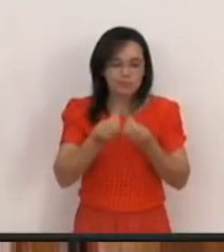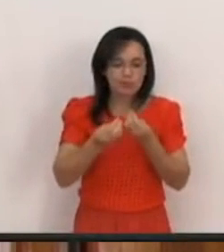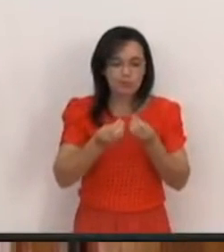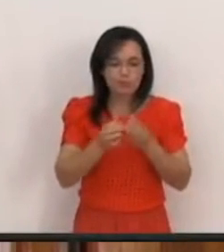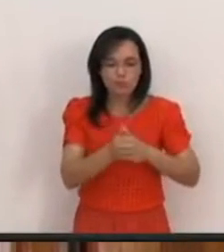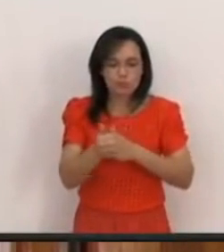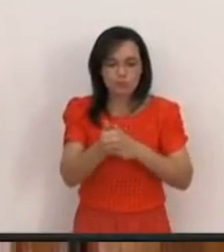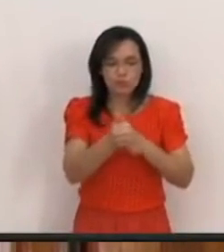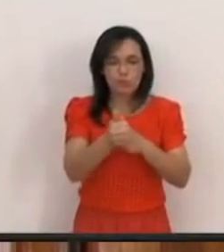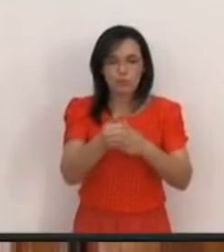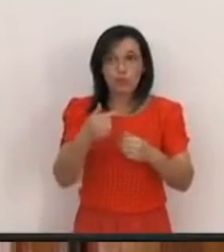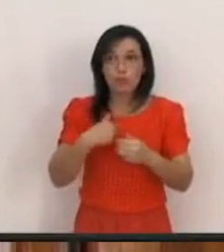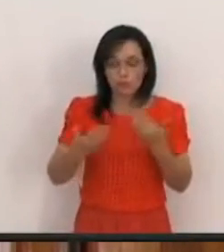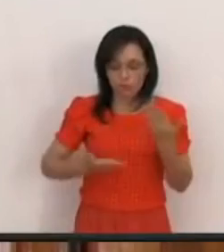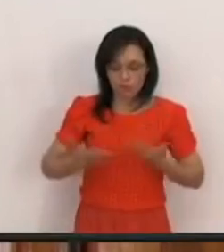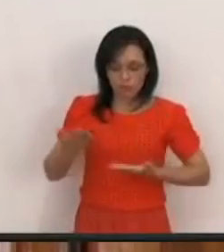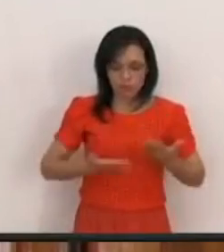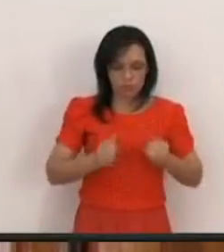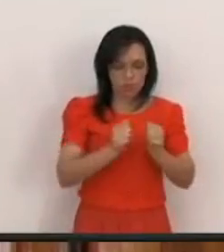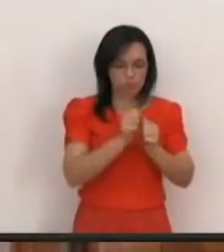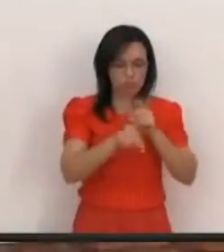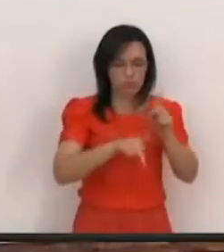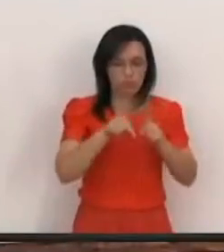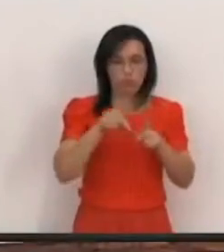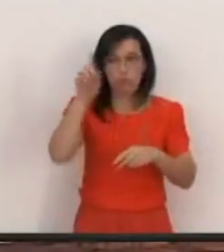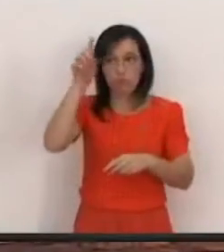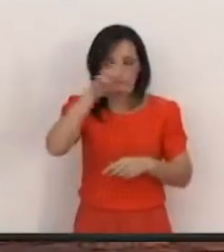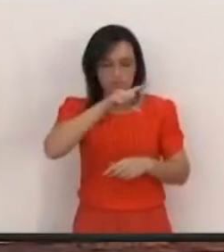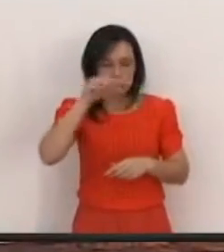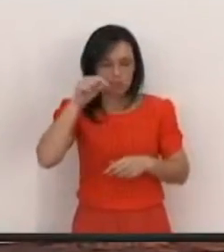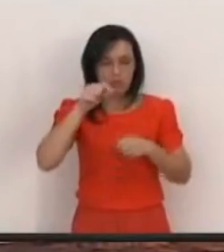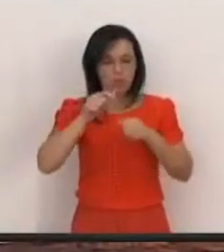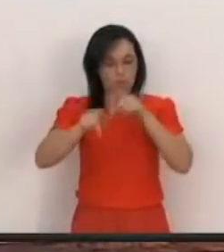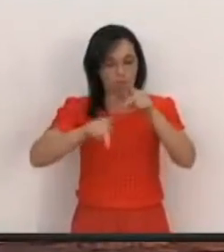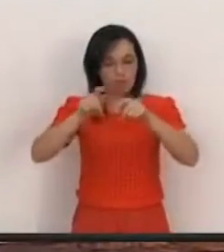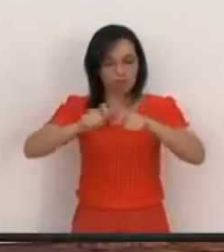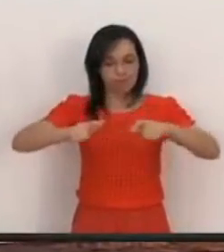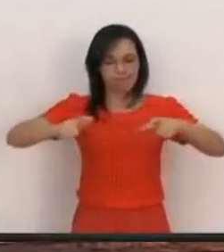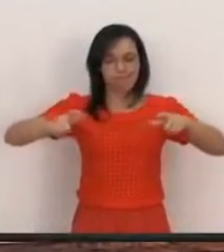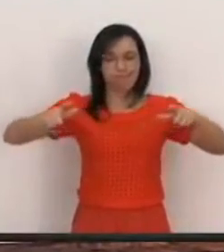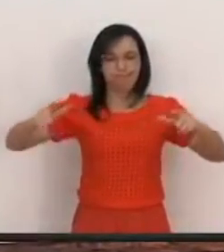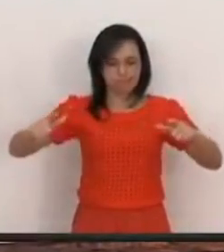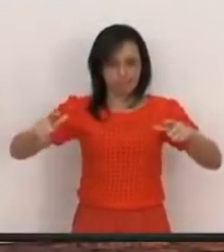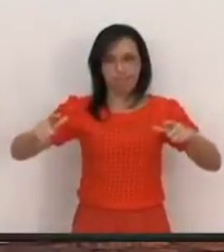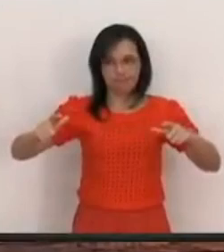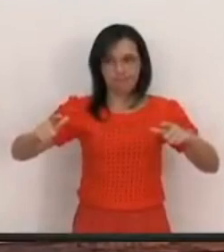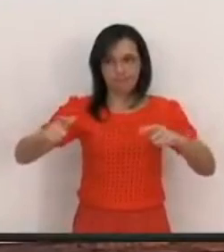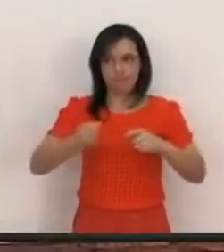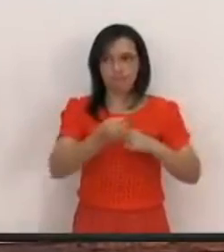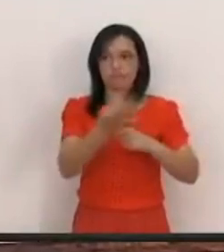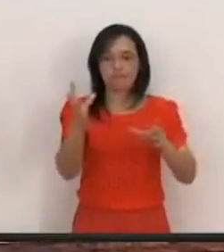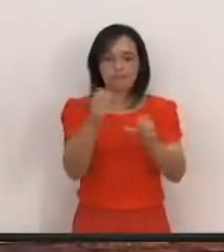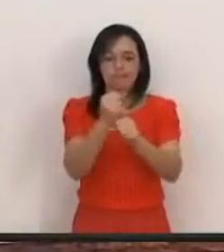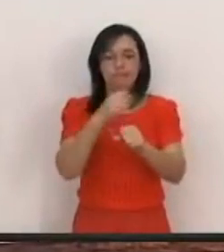Teu servo Está no meio Do teu povo Que elegeste Povo grande Tão numeroso Que se não pode